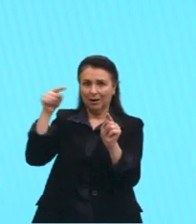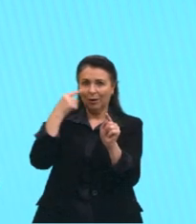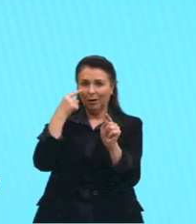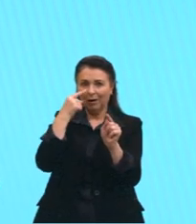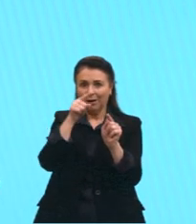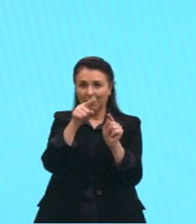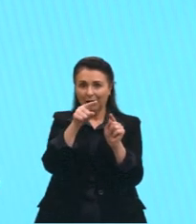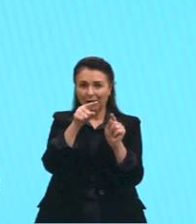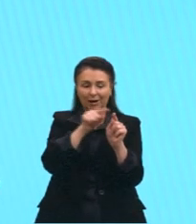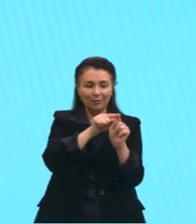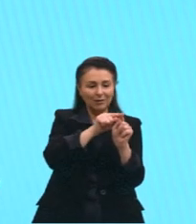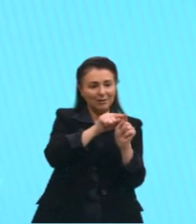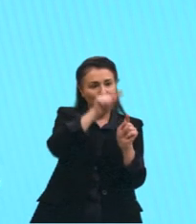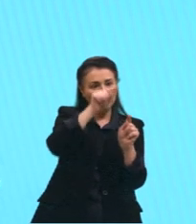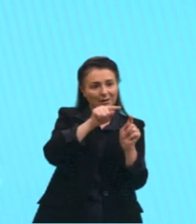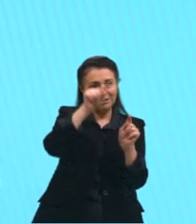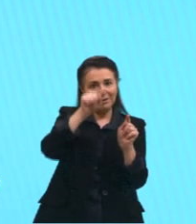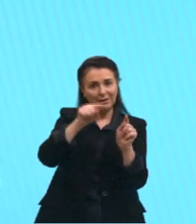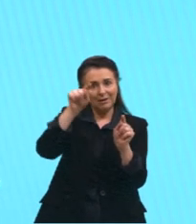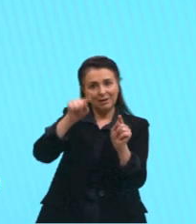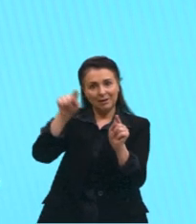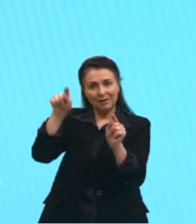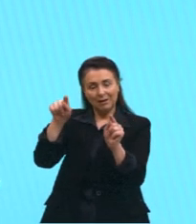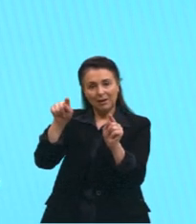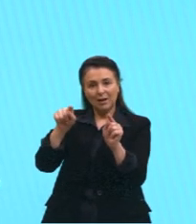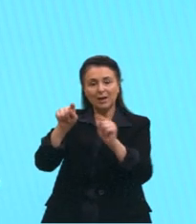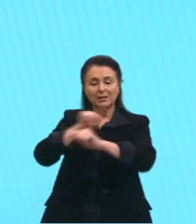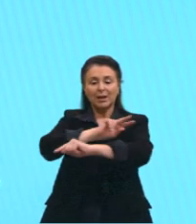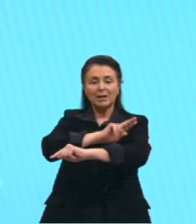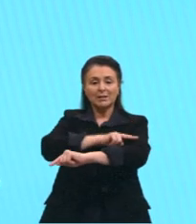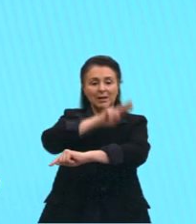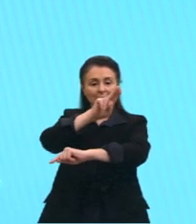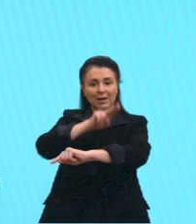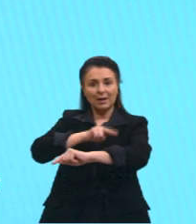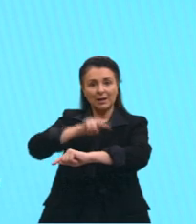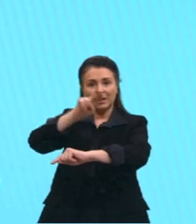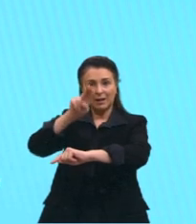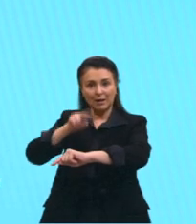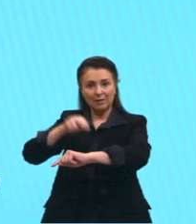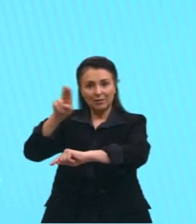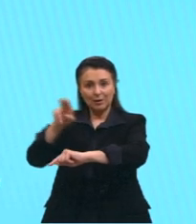serra, né, então a gente chama esse relevo de serra, tá, gurizada?